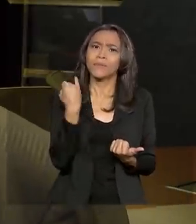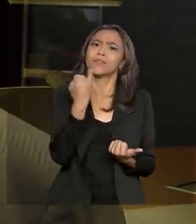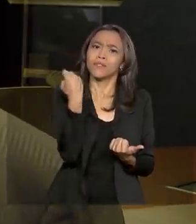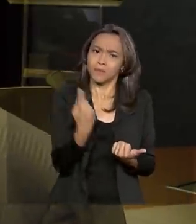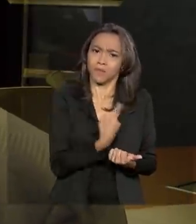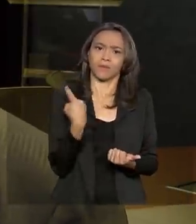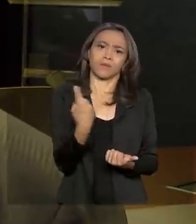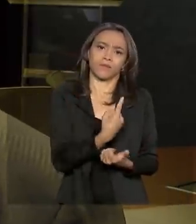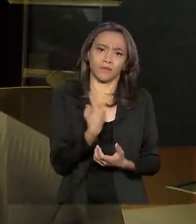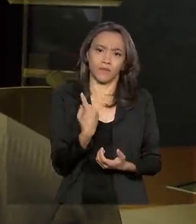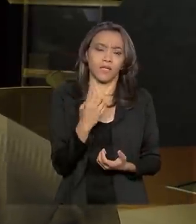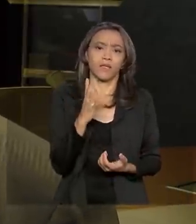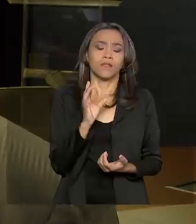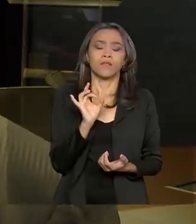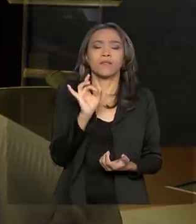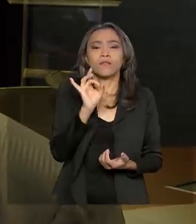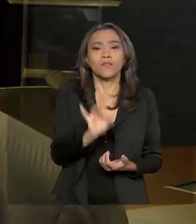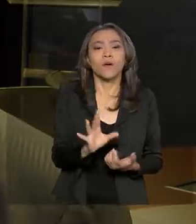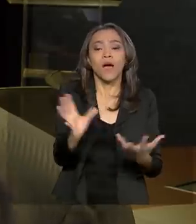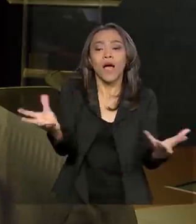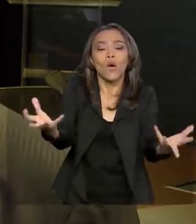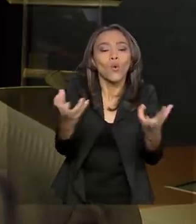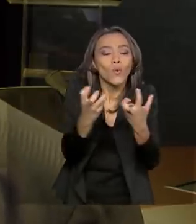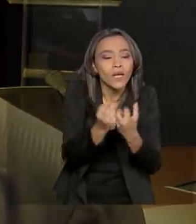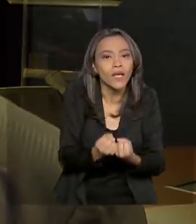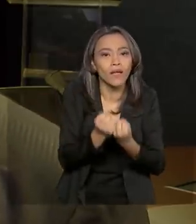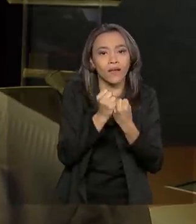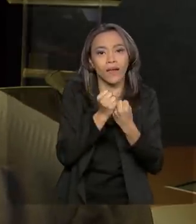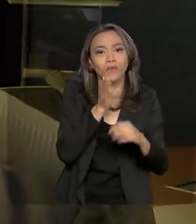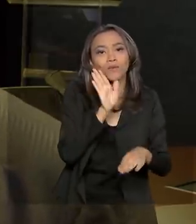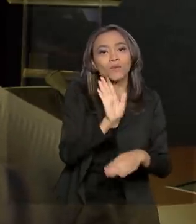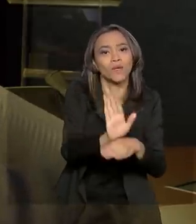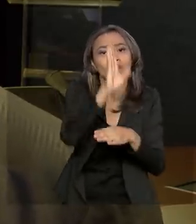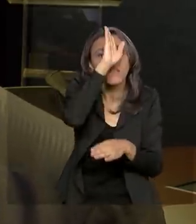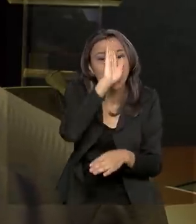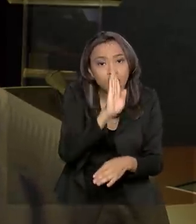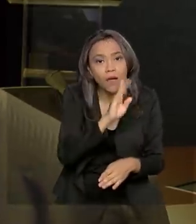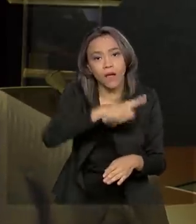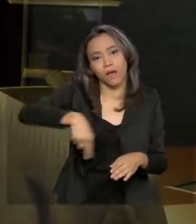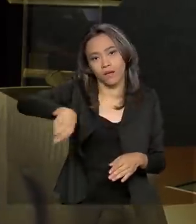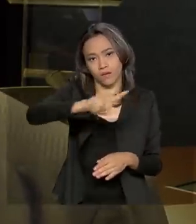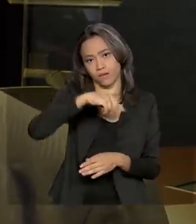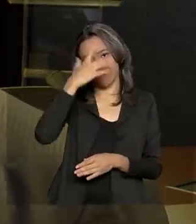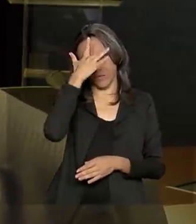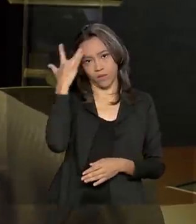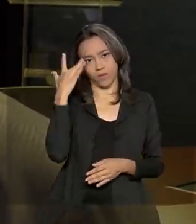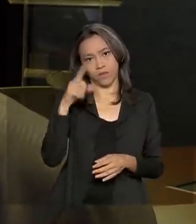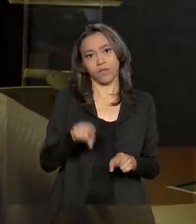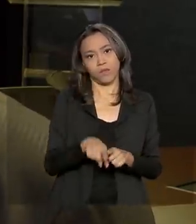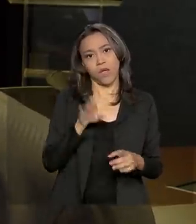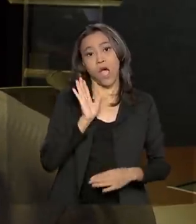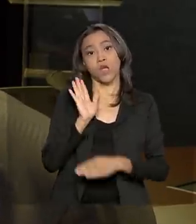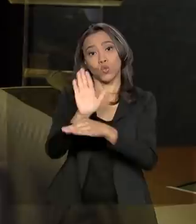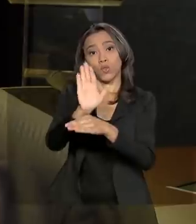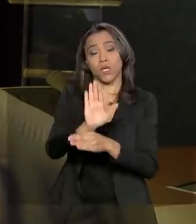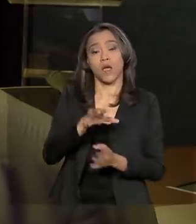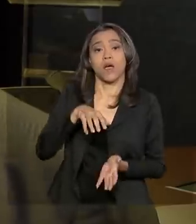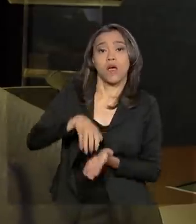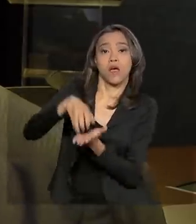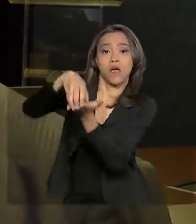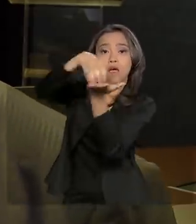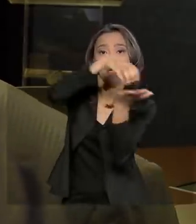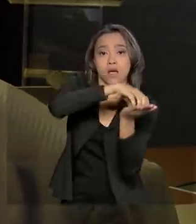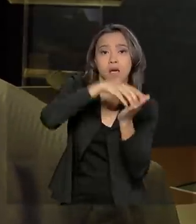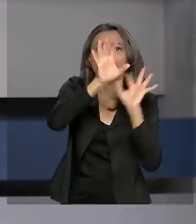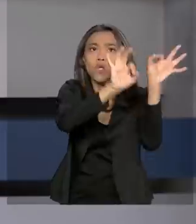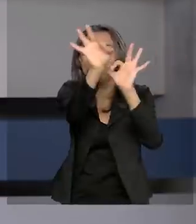somente na possibilidade de acolher mais pessoas gratuitamente e também de ajudar as comunidades terapêuticas a se